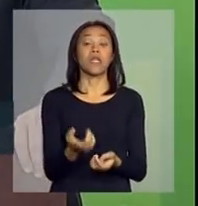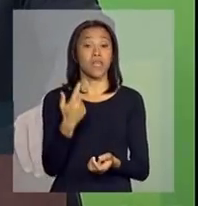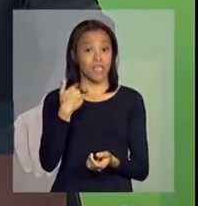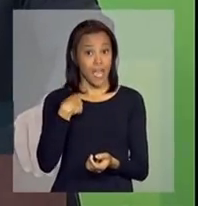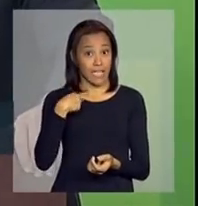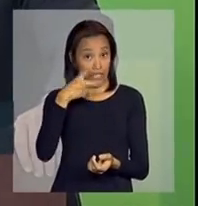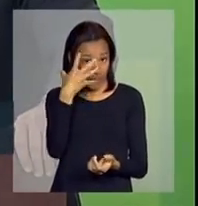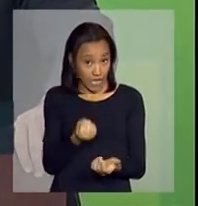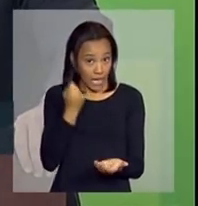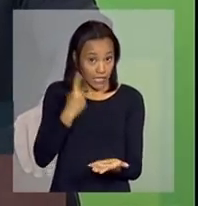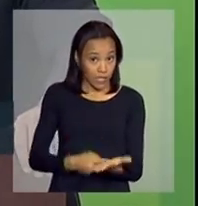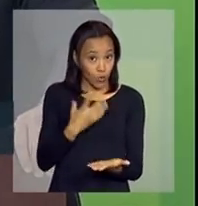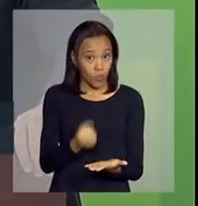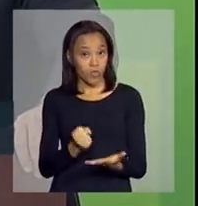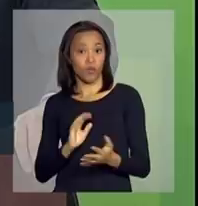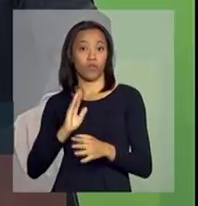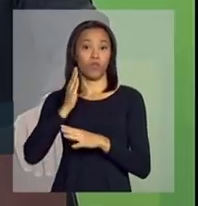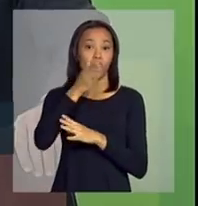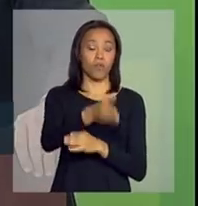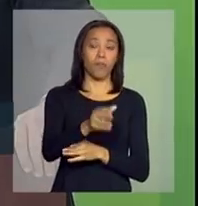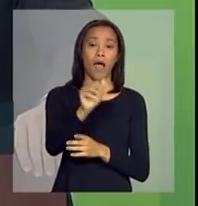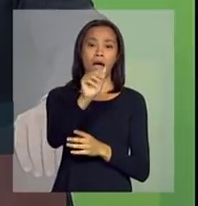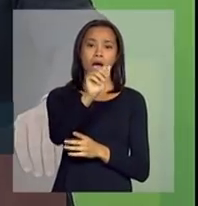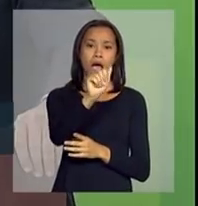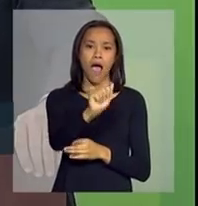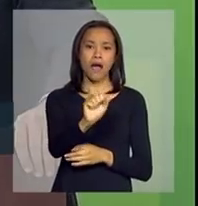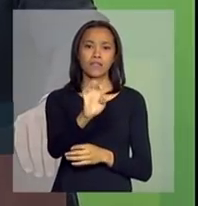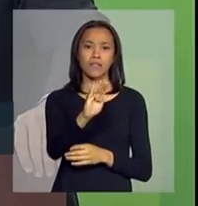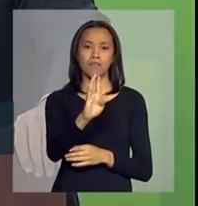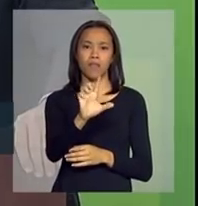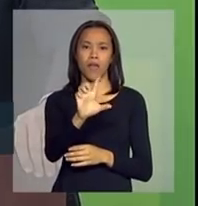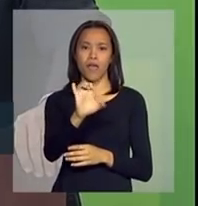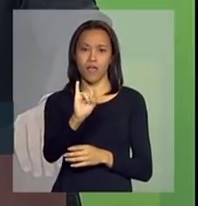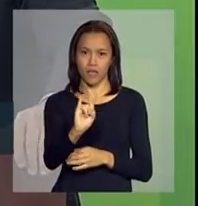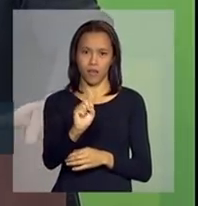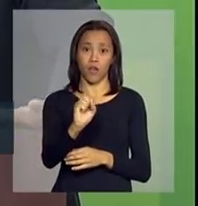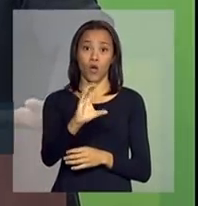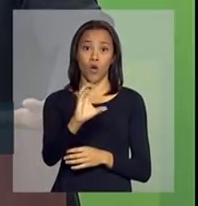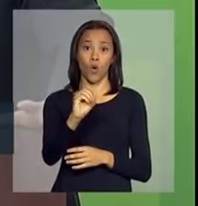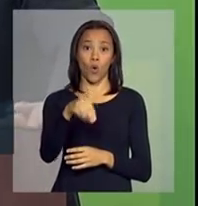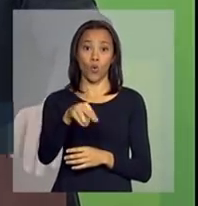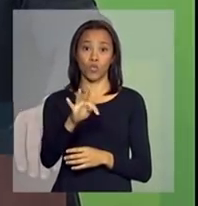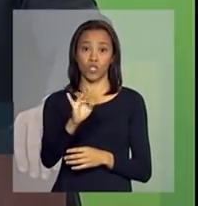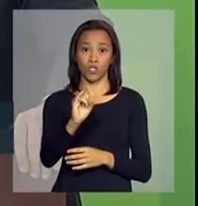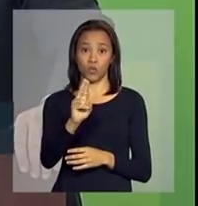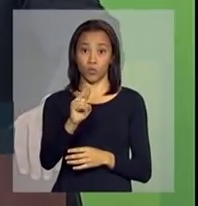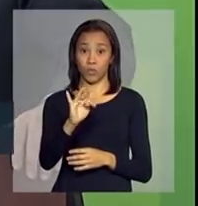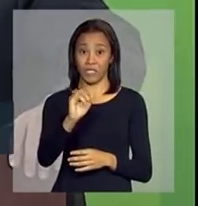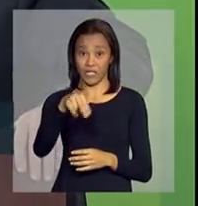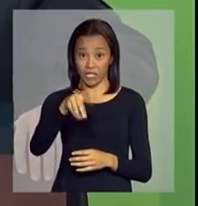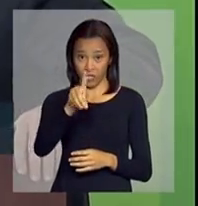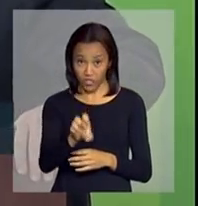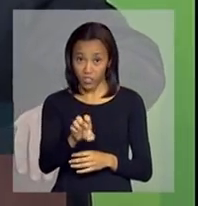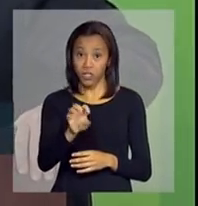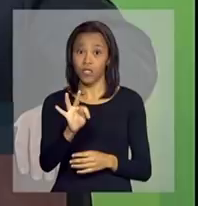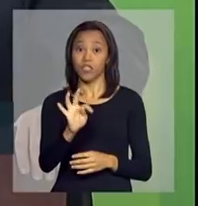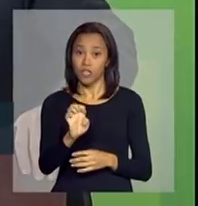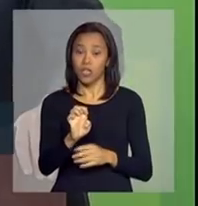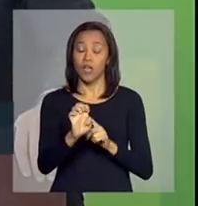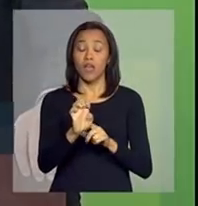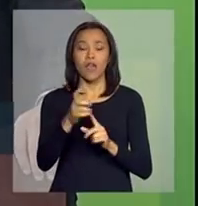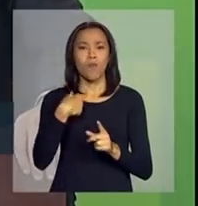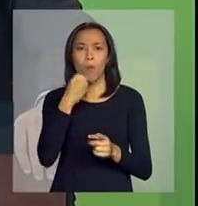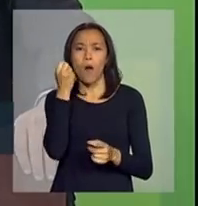Assembleia Nacional Constituinte. Defender este princípio, tive grande orgulho de ter uma imensa votação